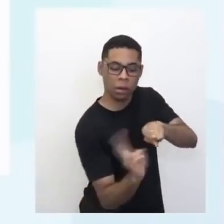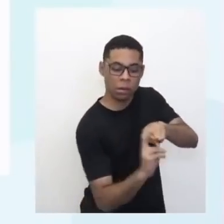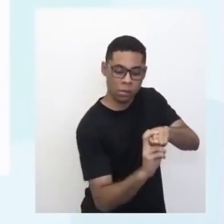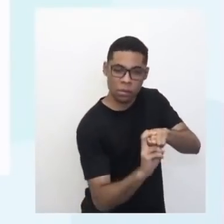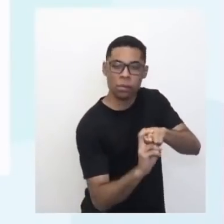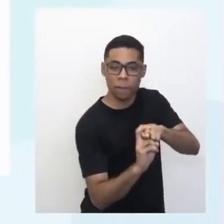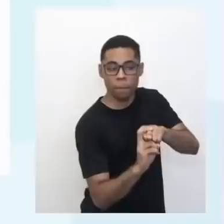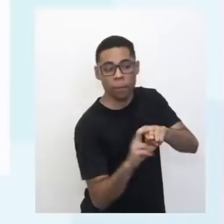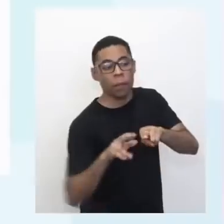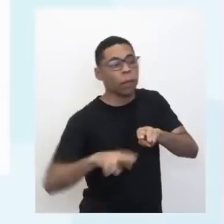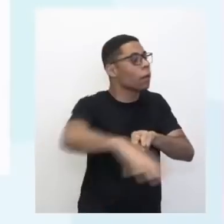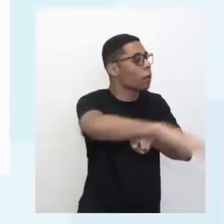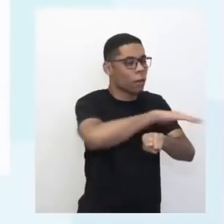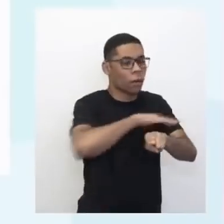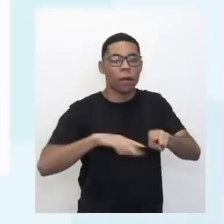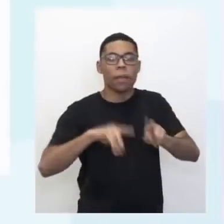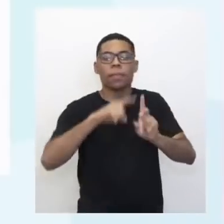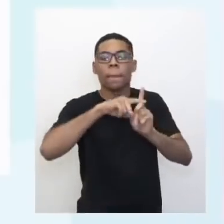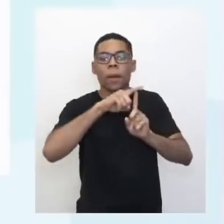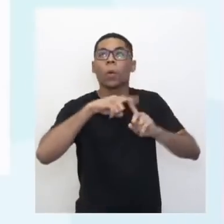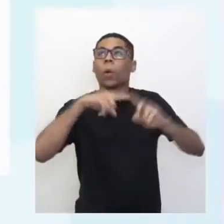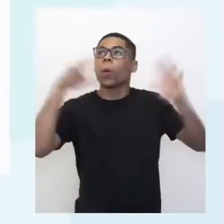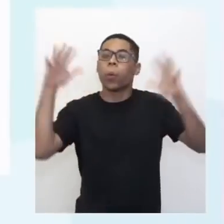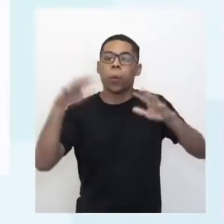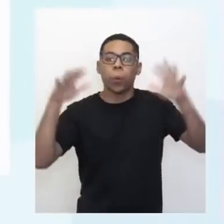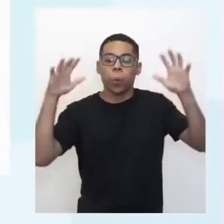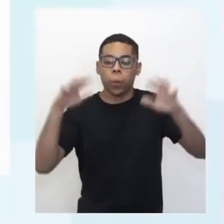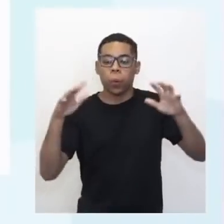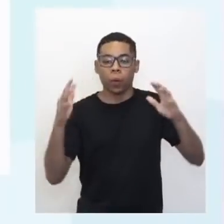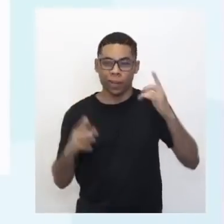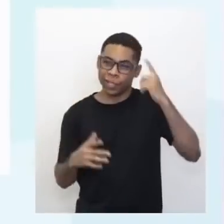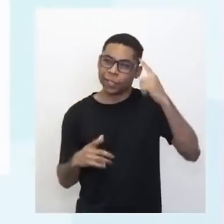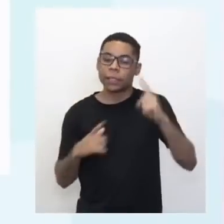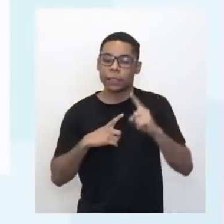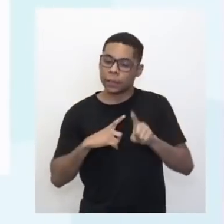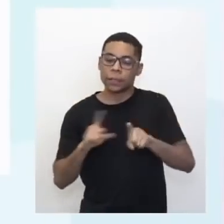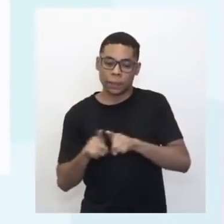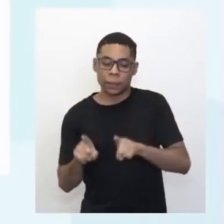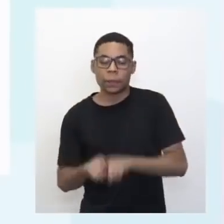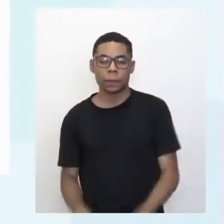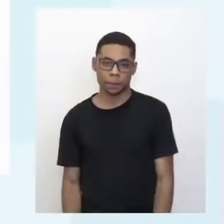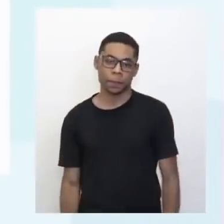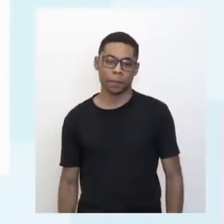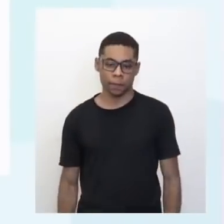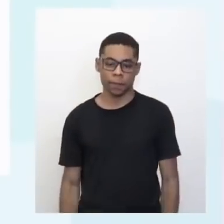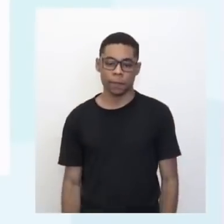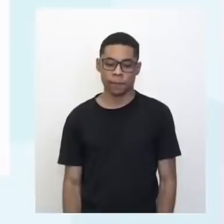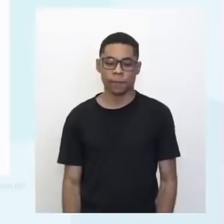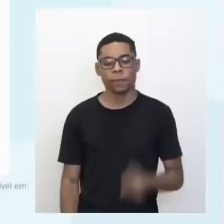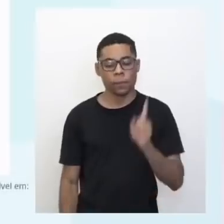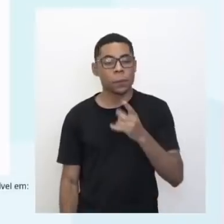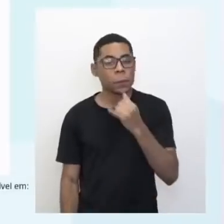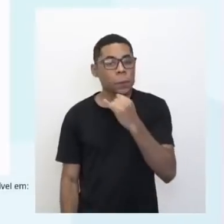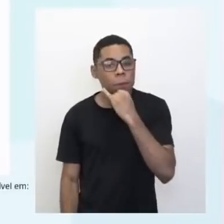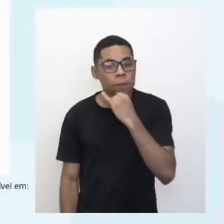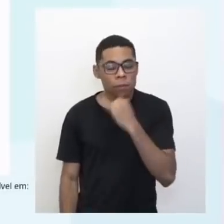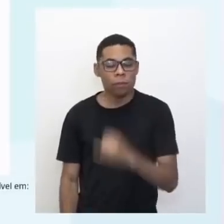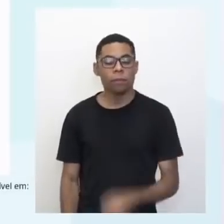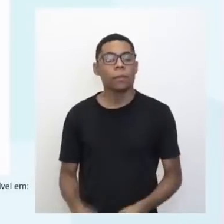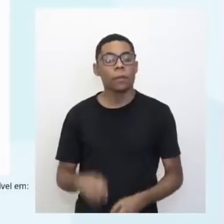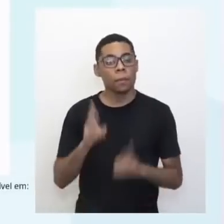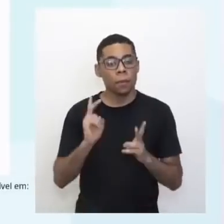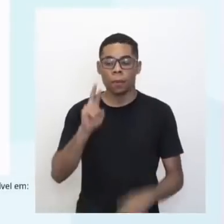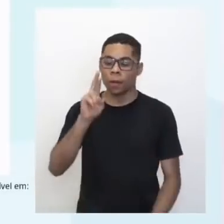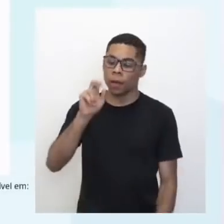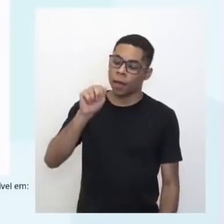que a cobra e tal. Ela mantém quase que o equilíbrio térmico com o ambiente que está ali. É um exemplo aí de radiação